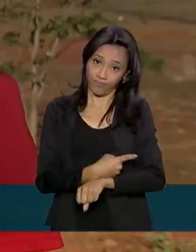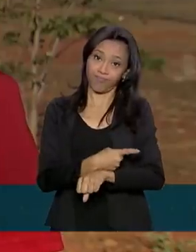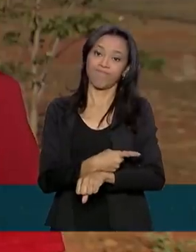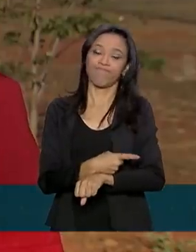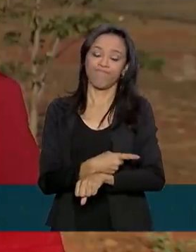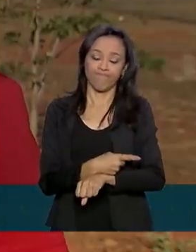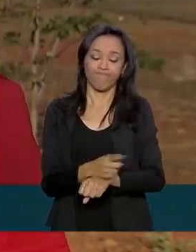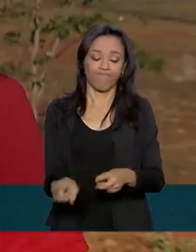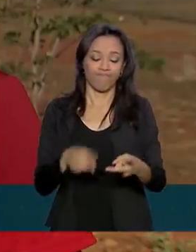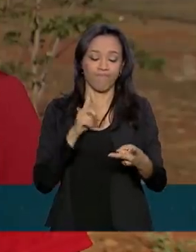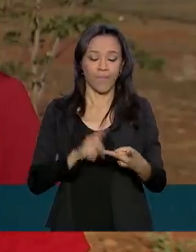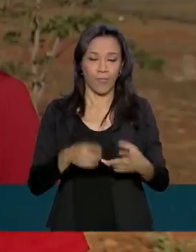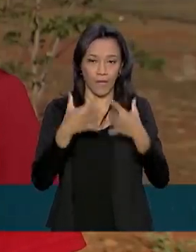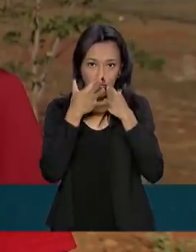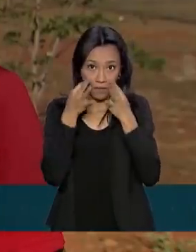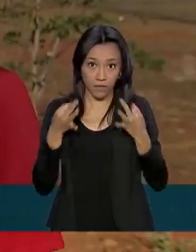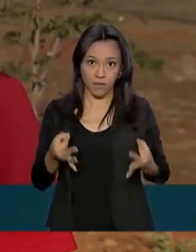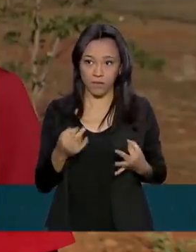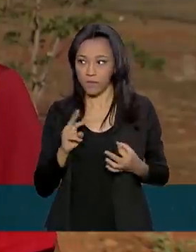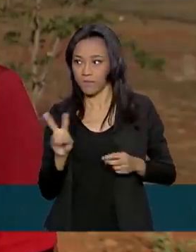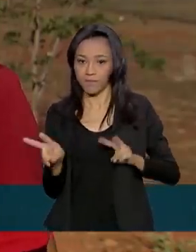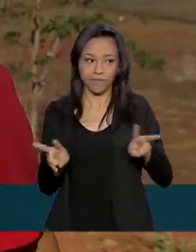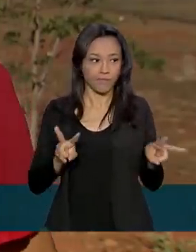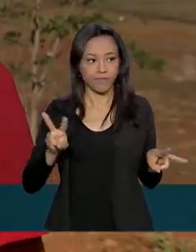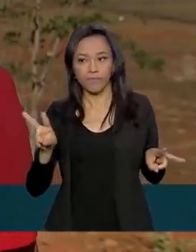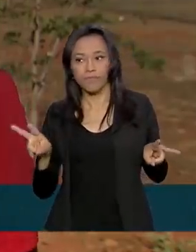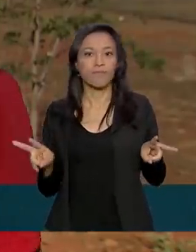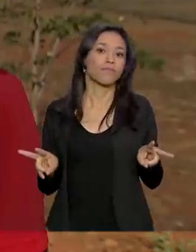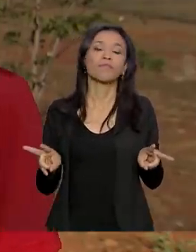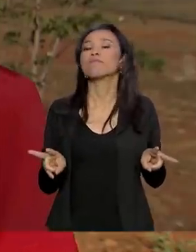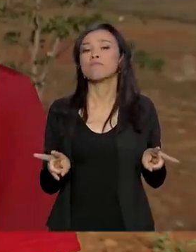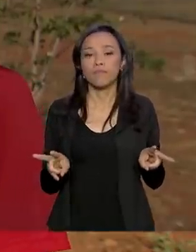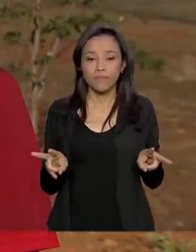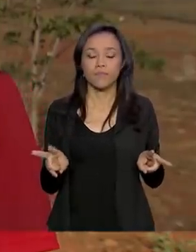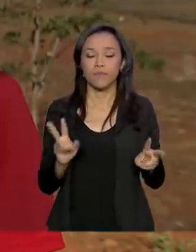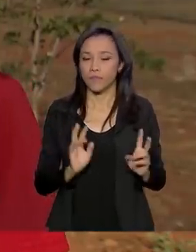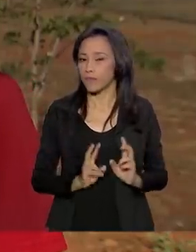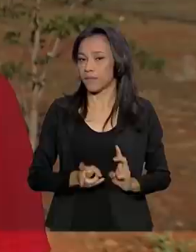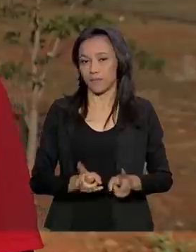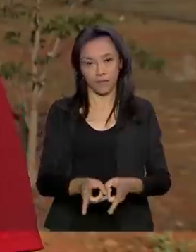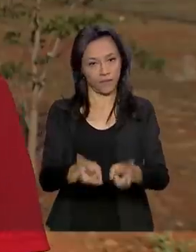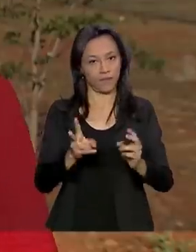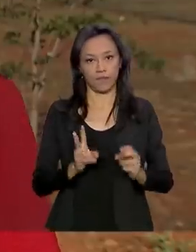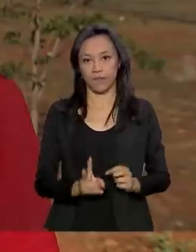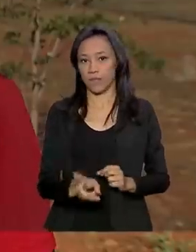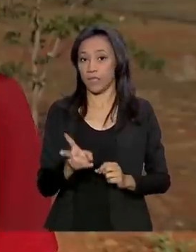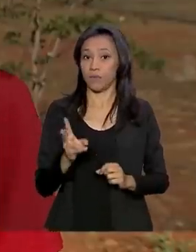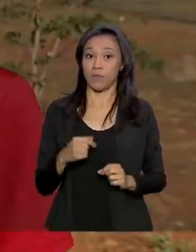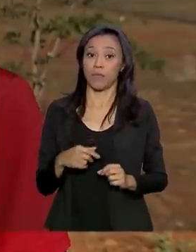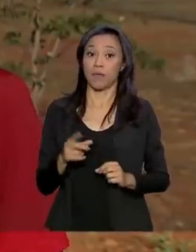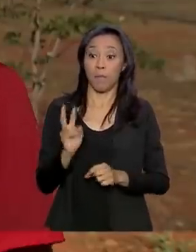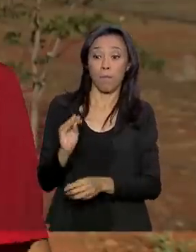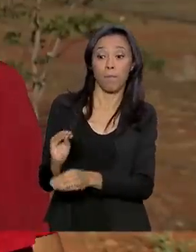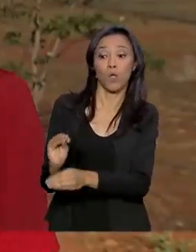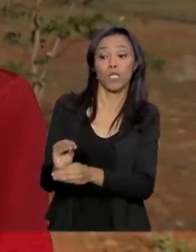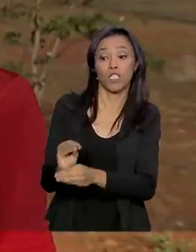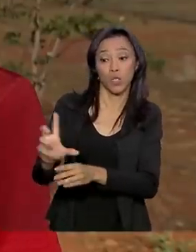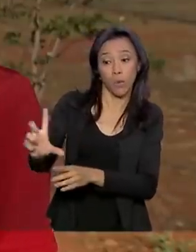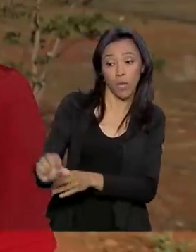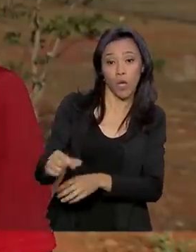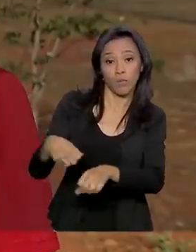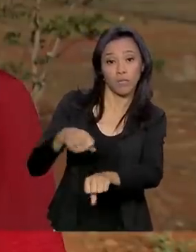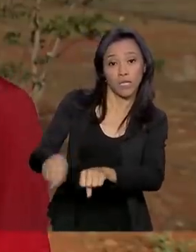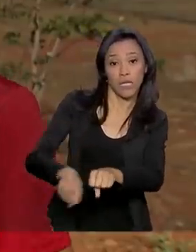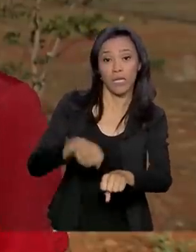ter atenção para tudo à sua volta, os menores, que o CTB fala do maior, proteja o menor. Não teclar